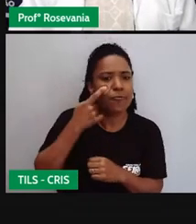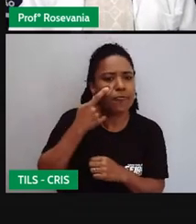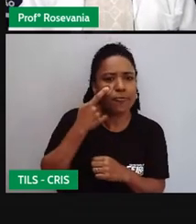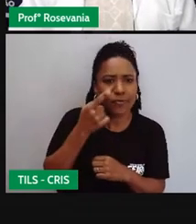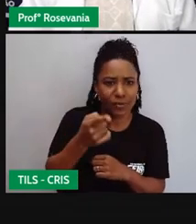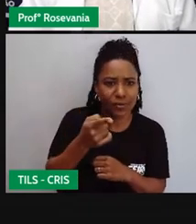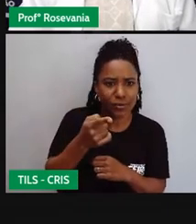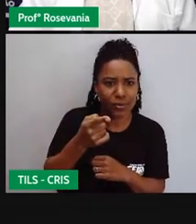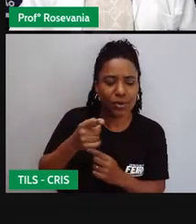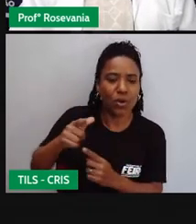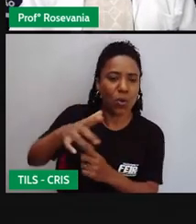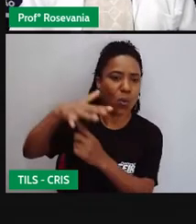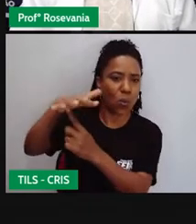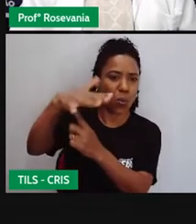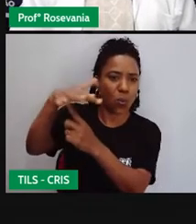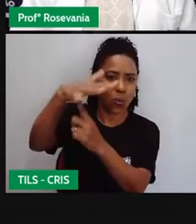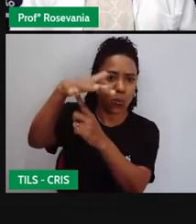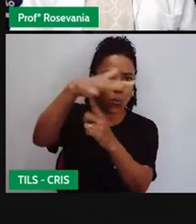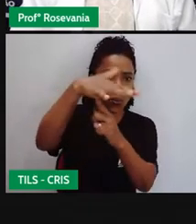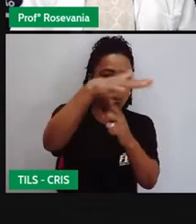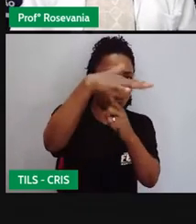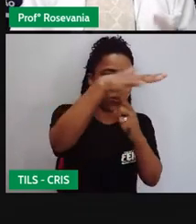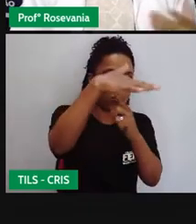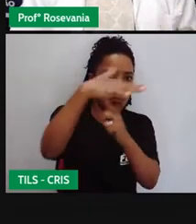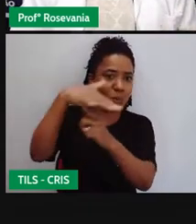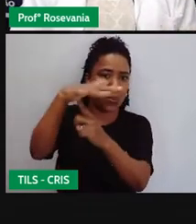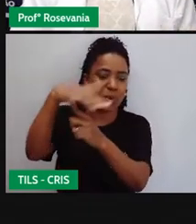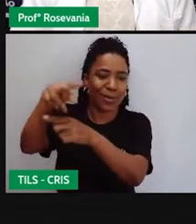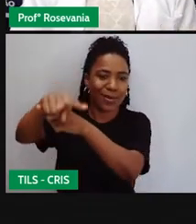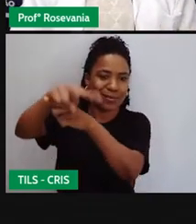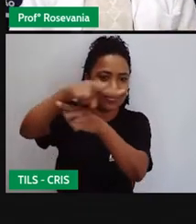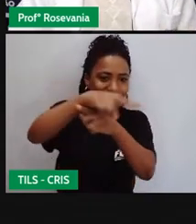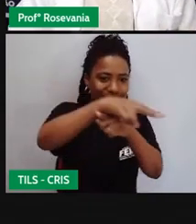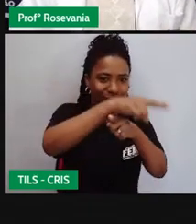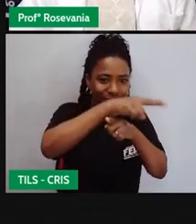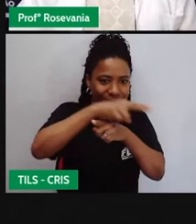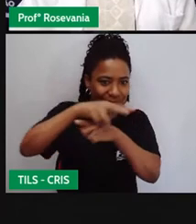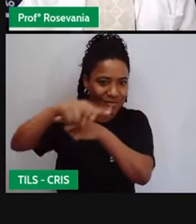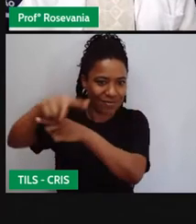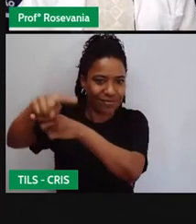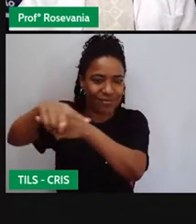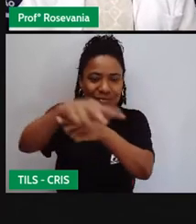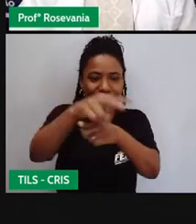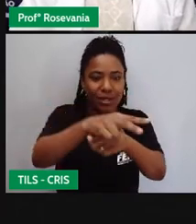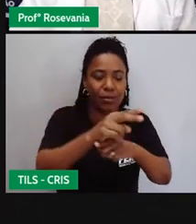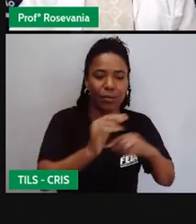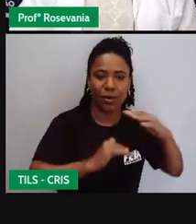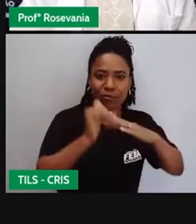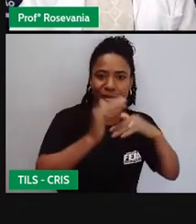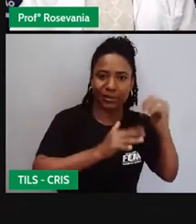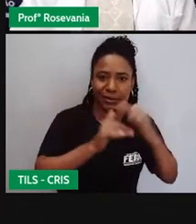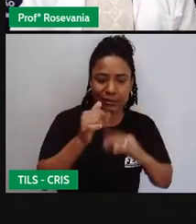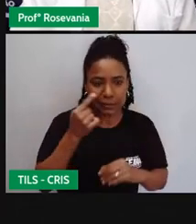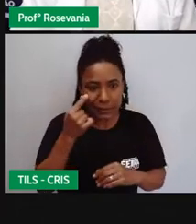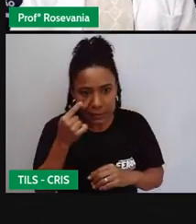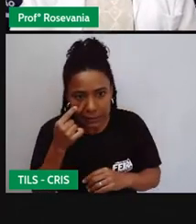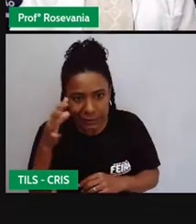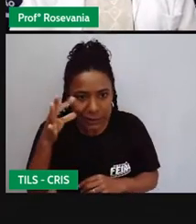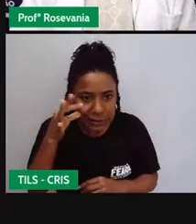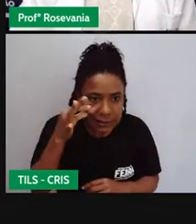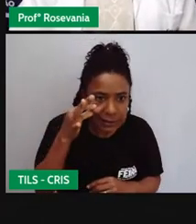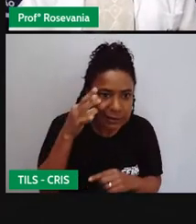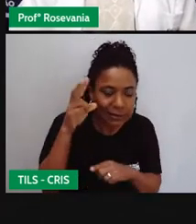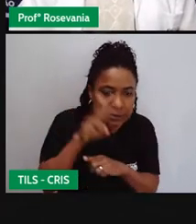praticamente fiscaliza a área inteirinha, o que demoraria horas para um profissional fazer, para vários profissionais